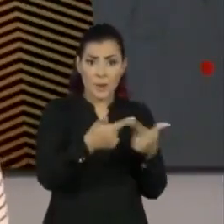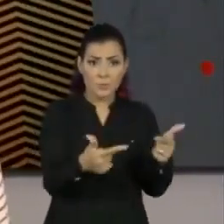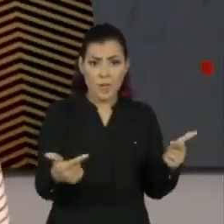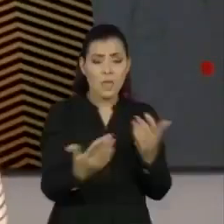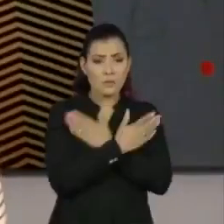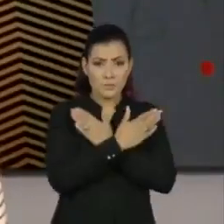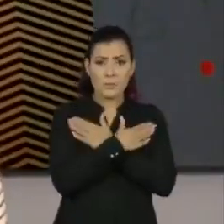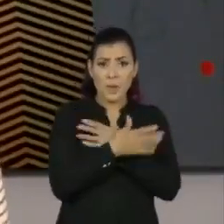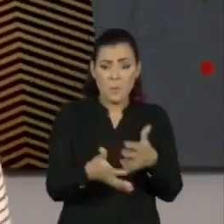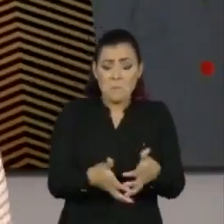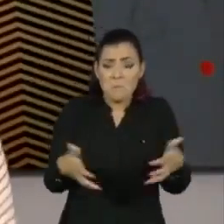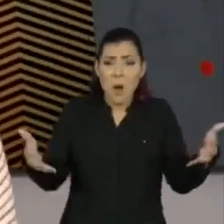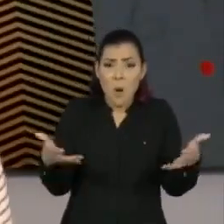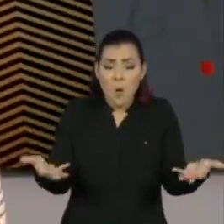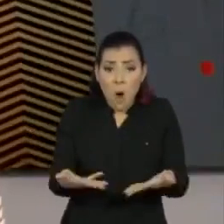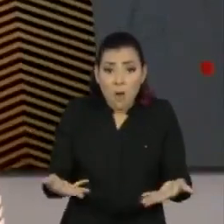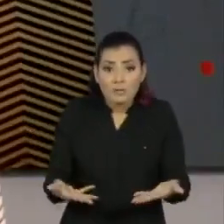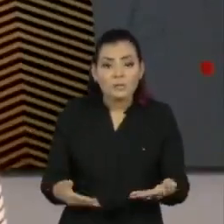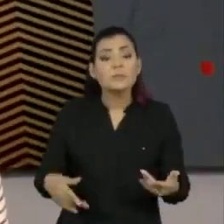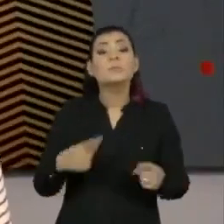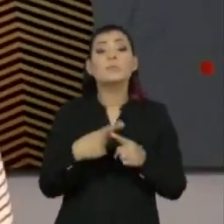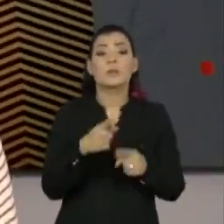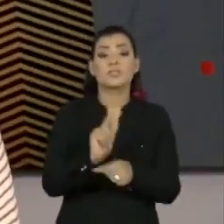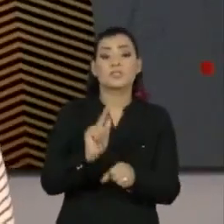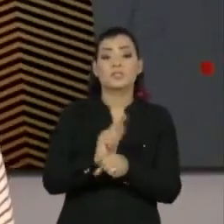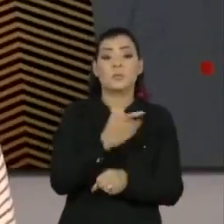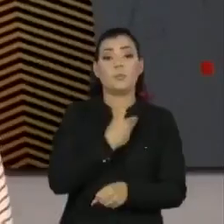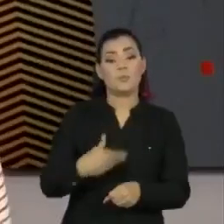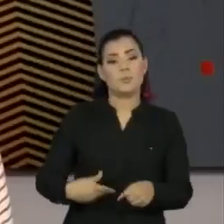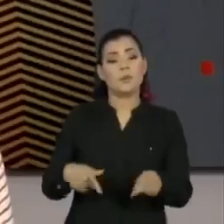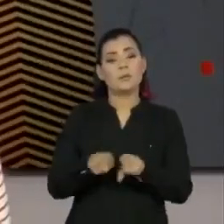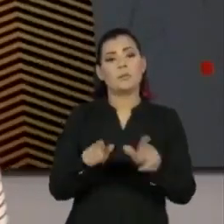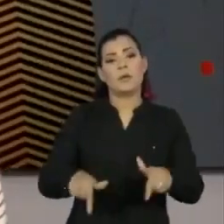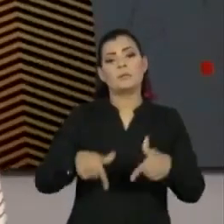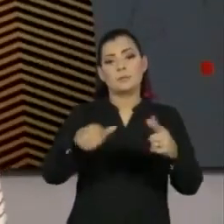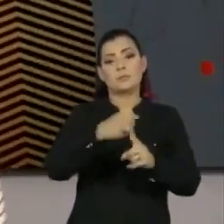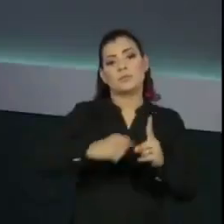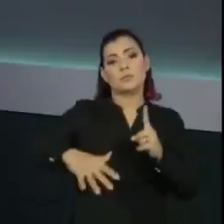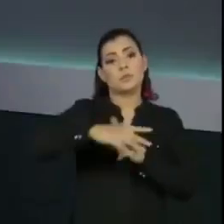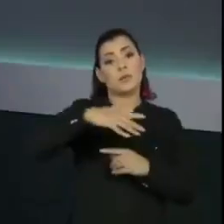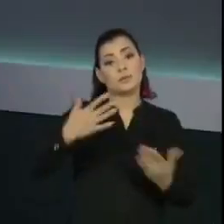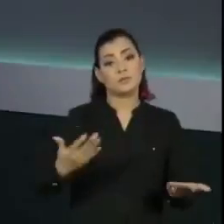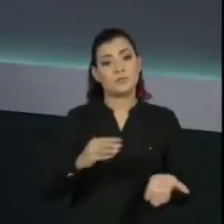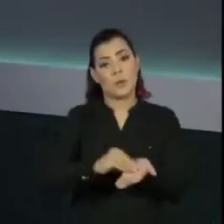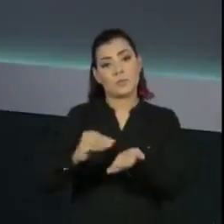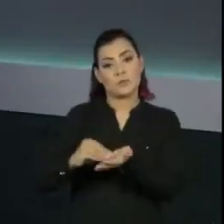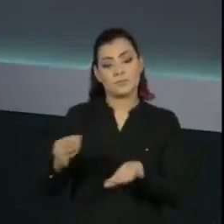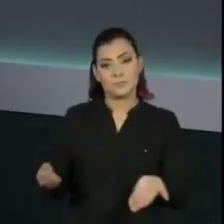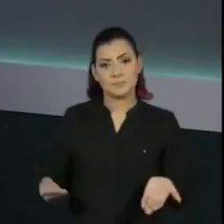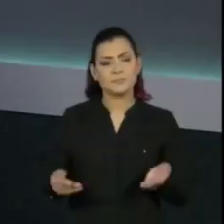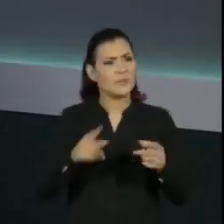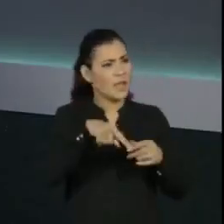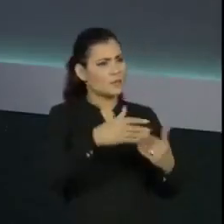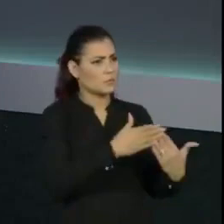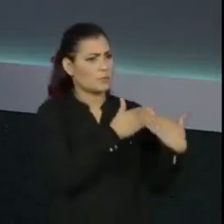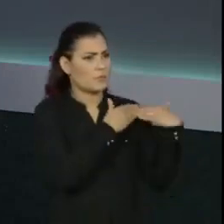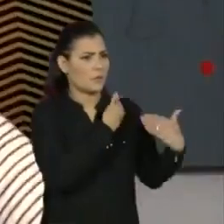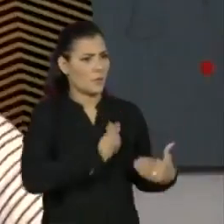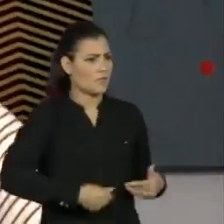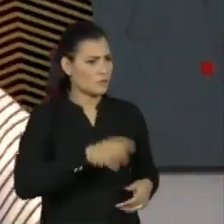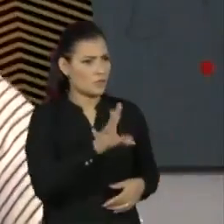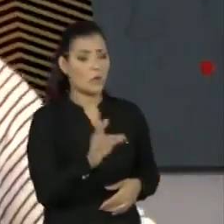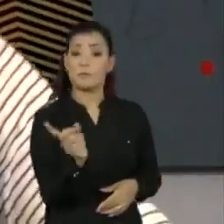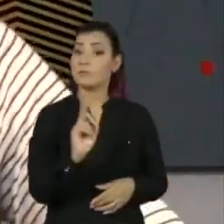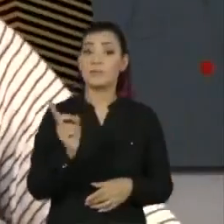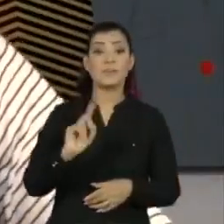um índice de desemprego enorme, é por uma gestão pública e posicionamento da sociedade civil. E essa é uma responsabilidade só do poder público?